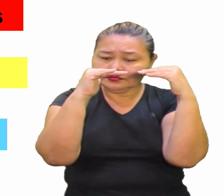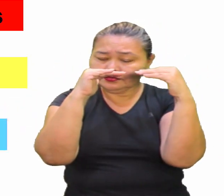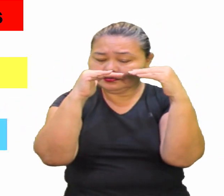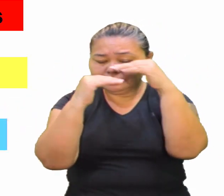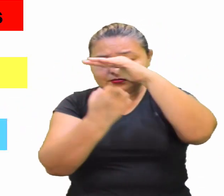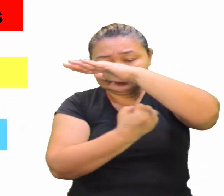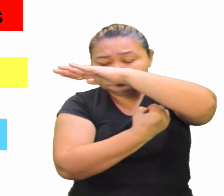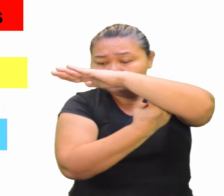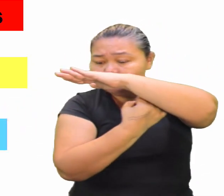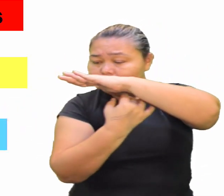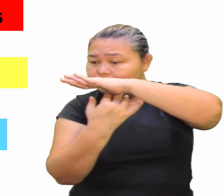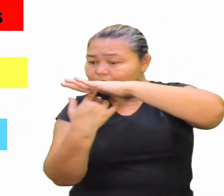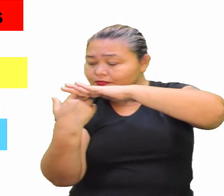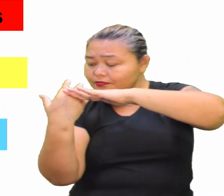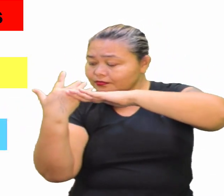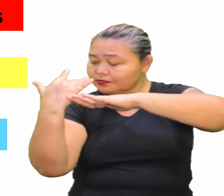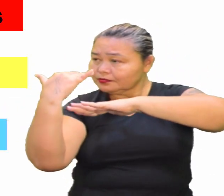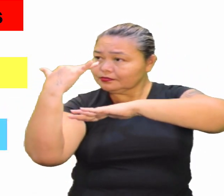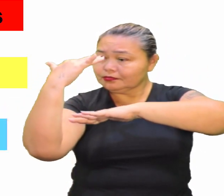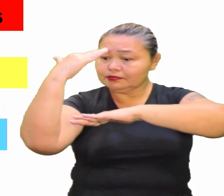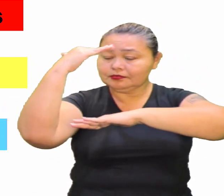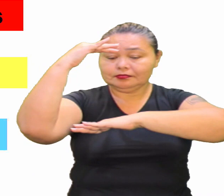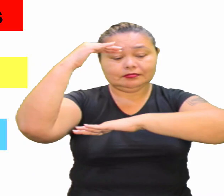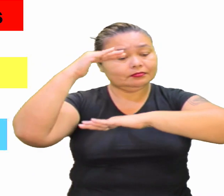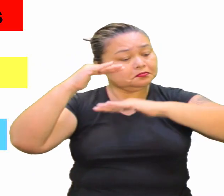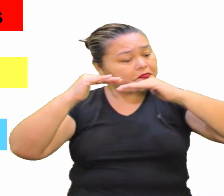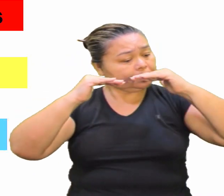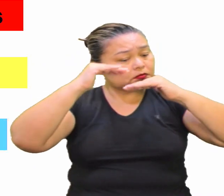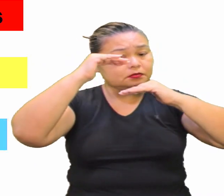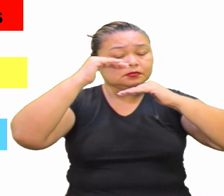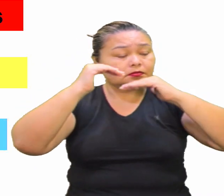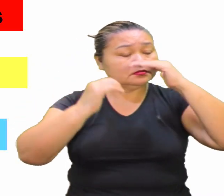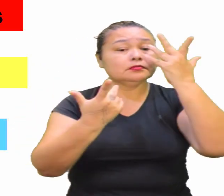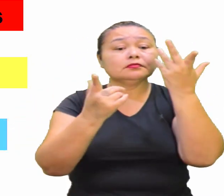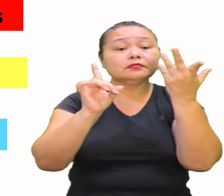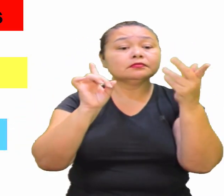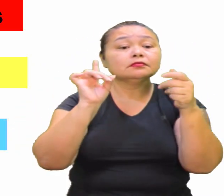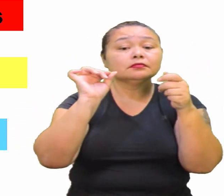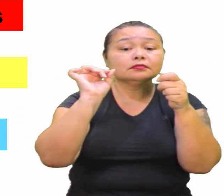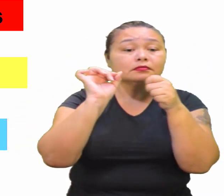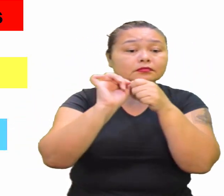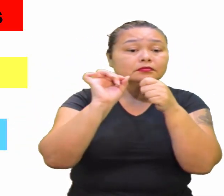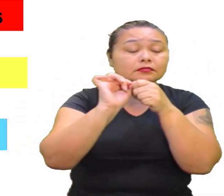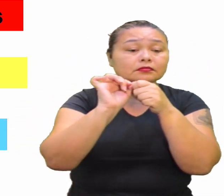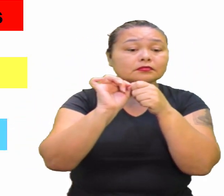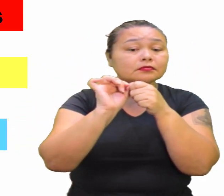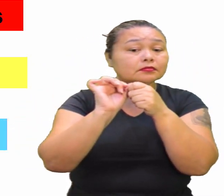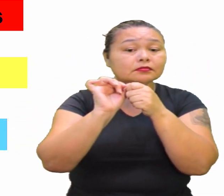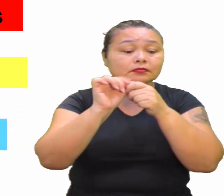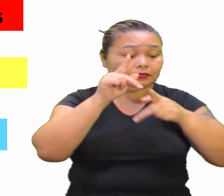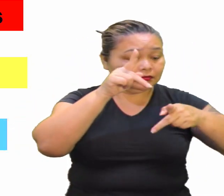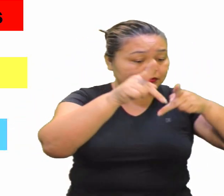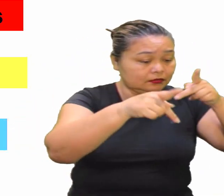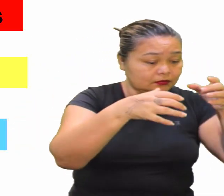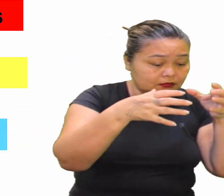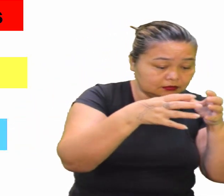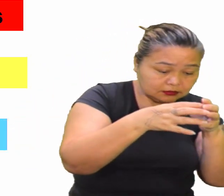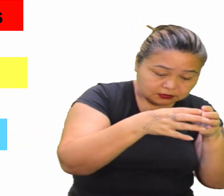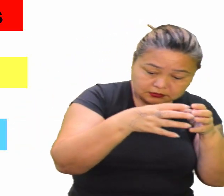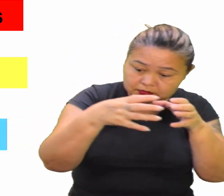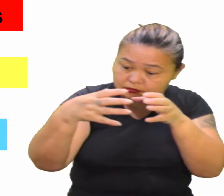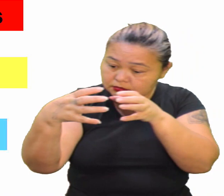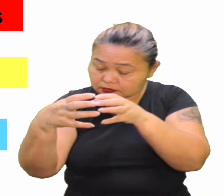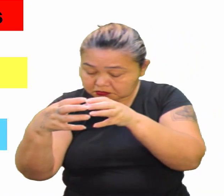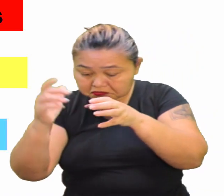ecossistema estável, com estabilidades Que faz com que as populações consigam